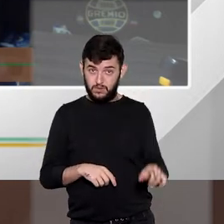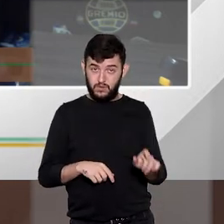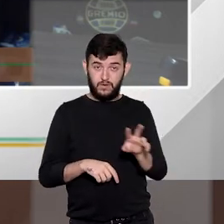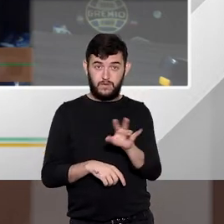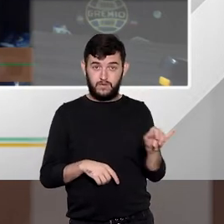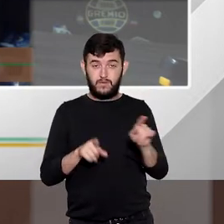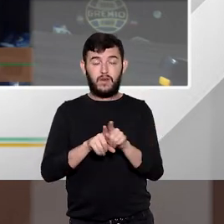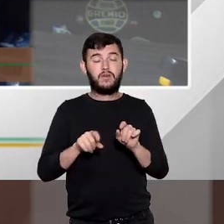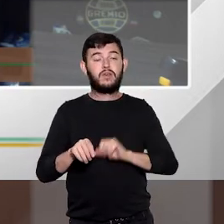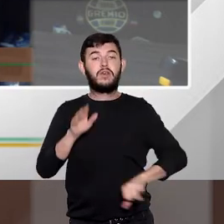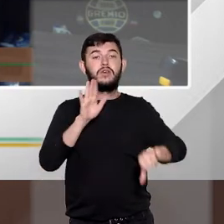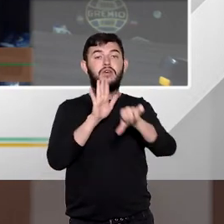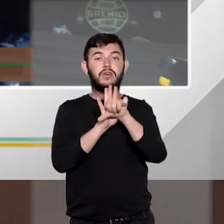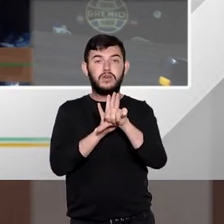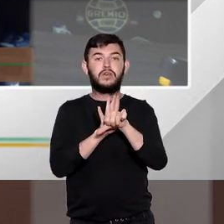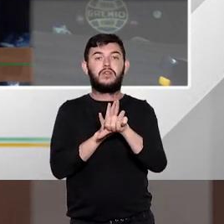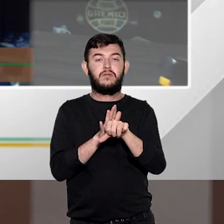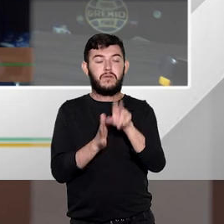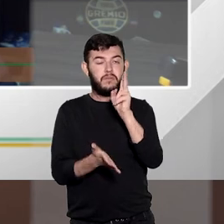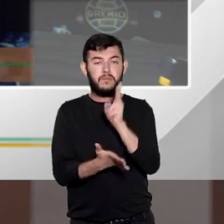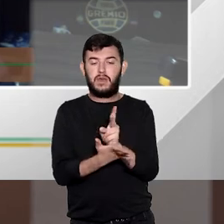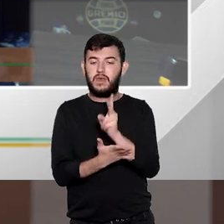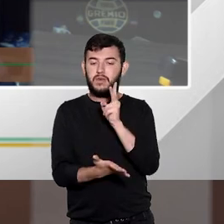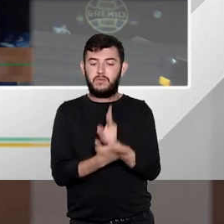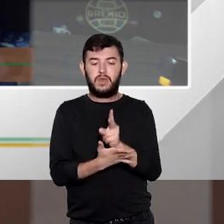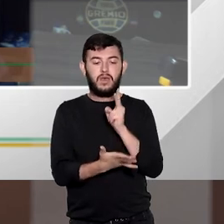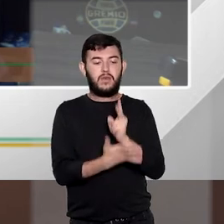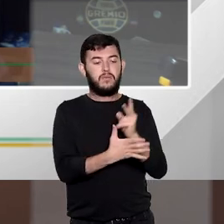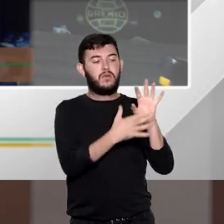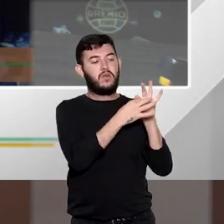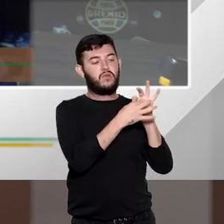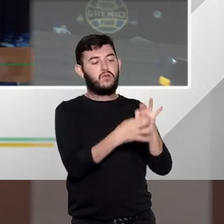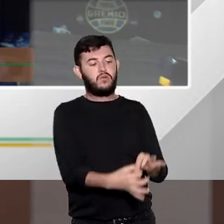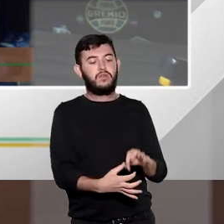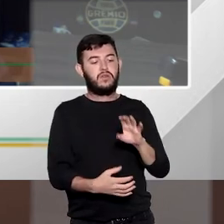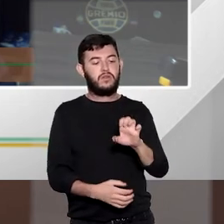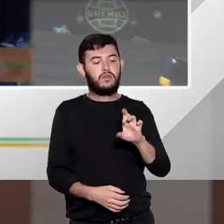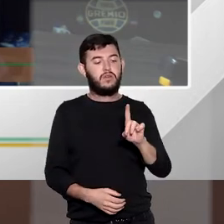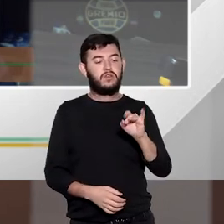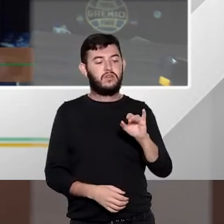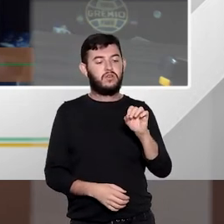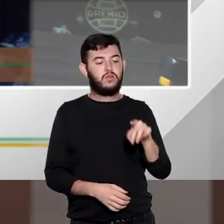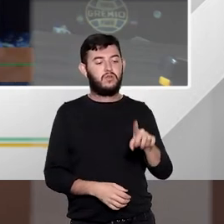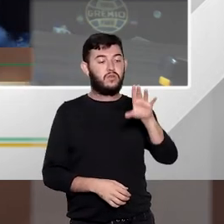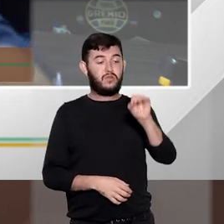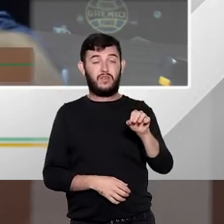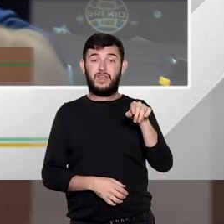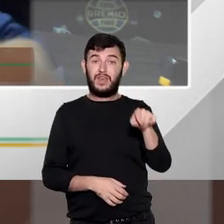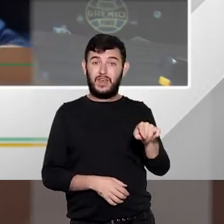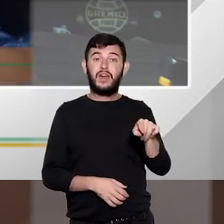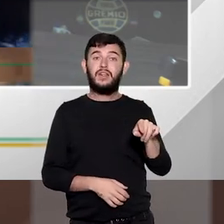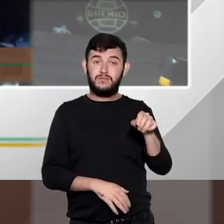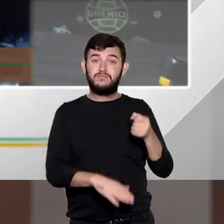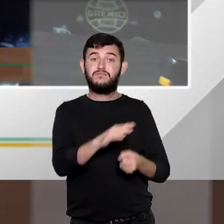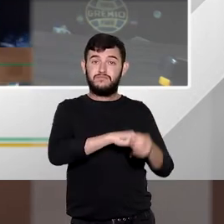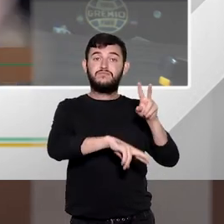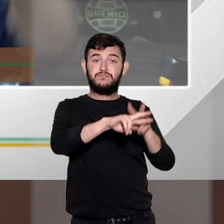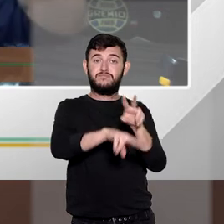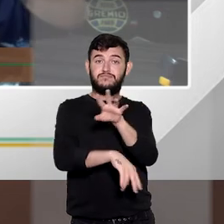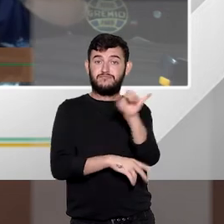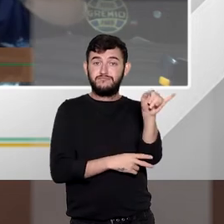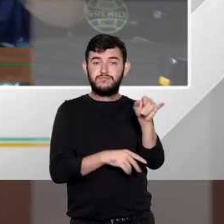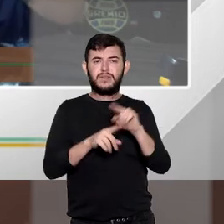prática de crime de natureza e de onda ele não tem direito ou não terá direito a livramento condicional então vamos considerar que o